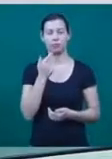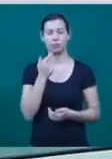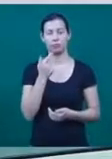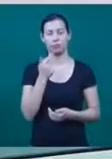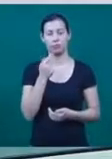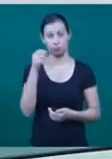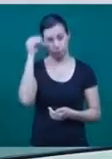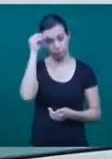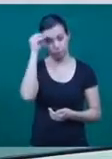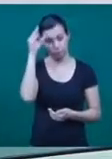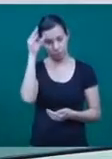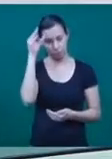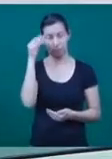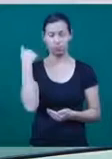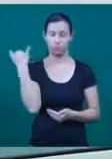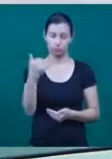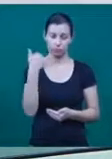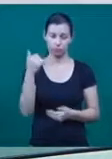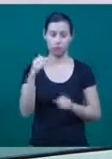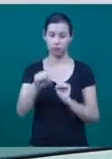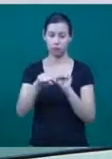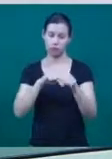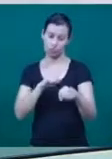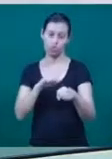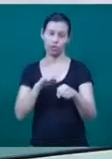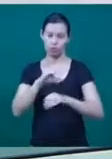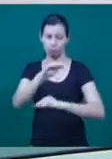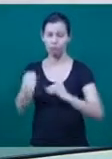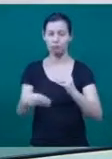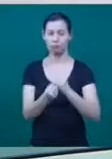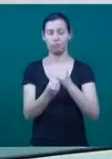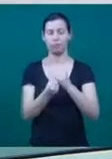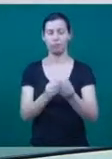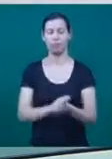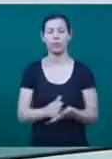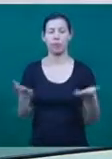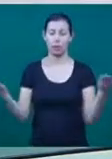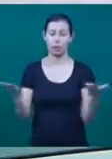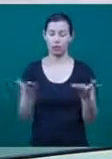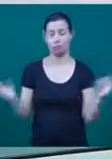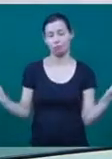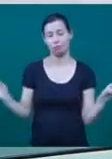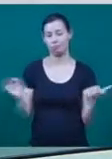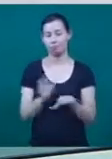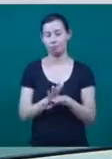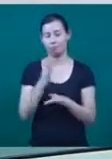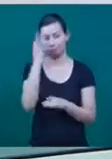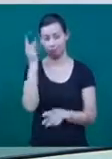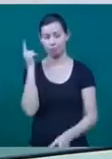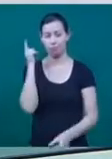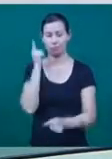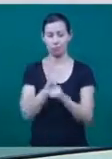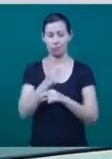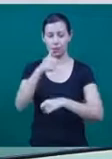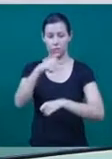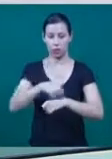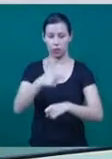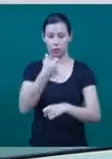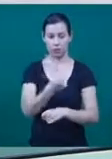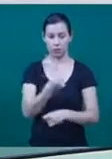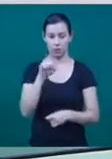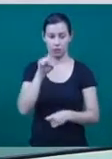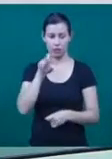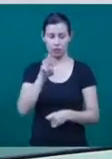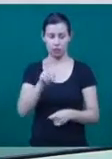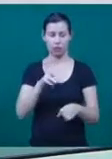fundamental, principalmente na formação complementar desses jovens futuros profissionais. A gente fica por aqui. Amanhã tem mais TV Notícias, às 10